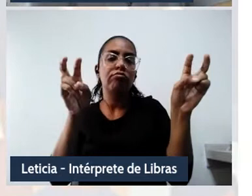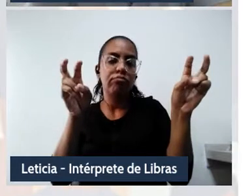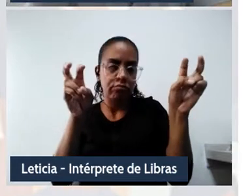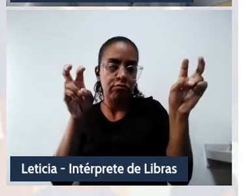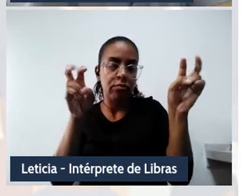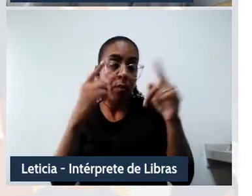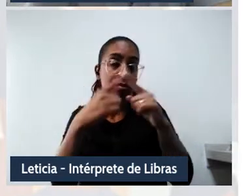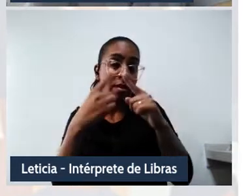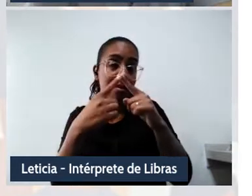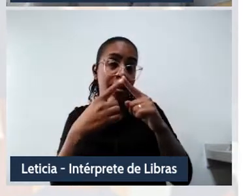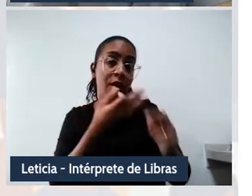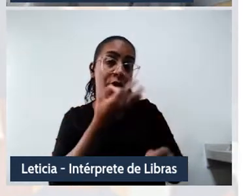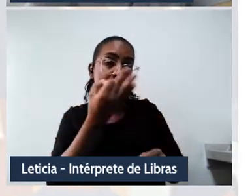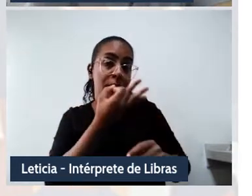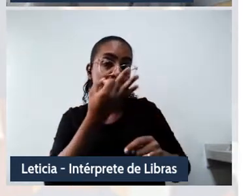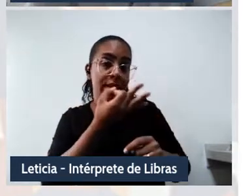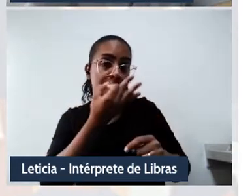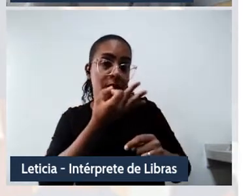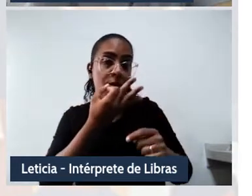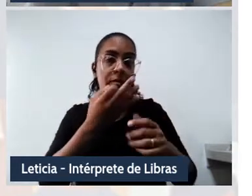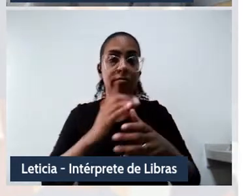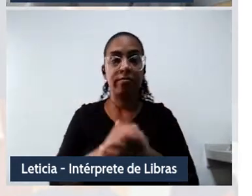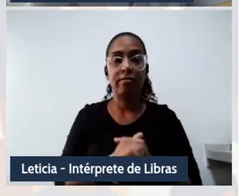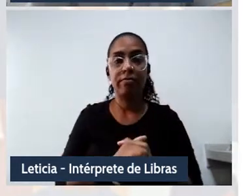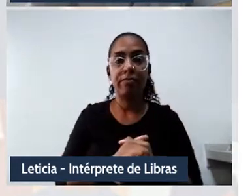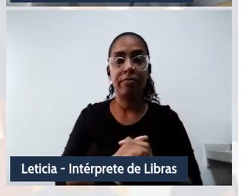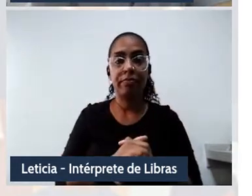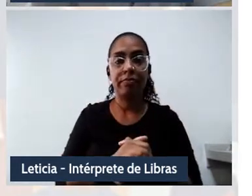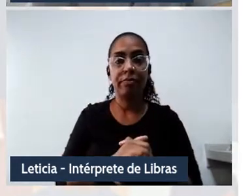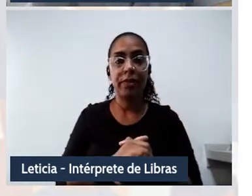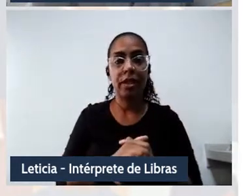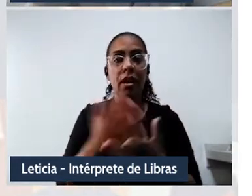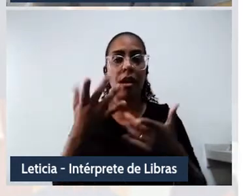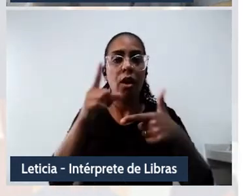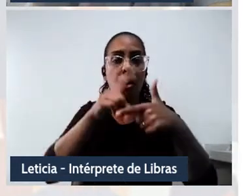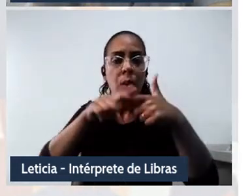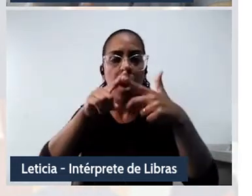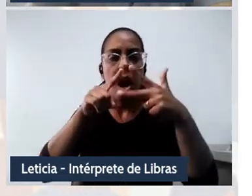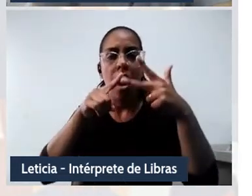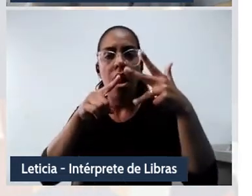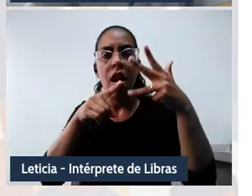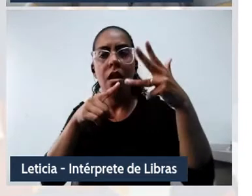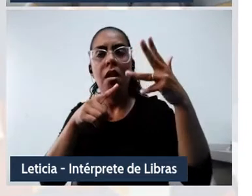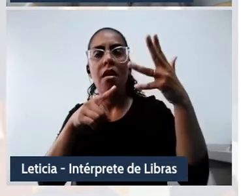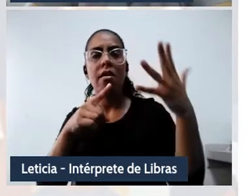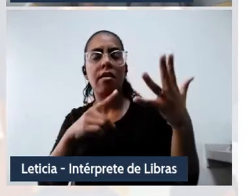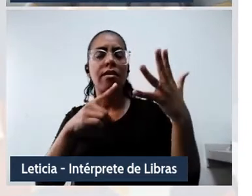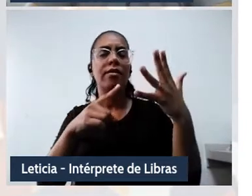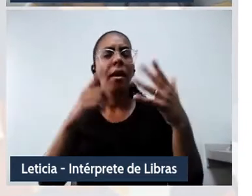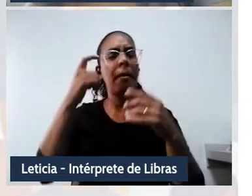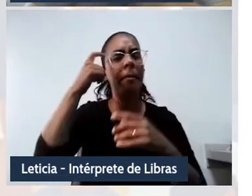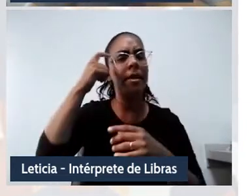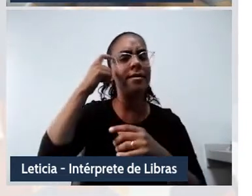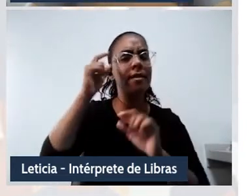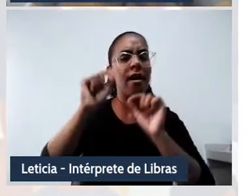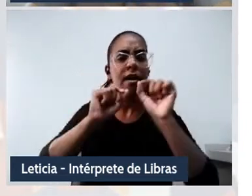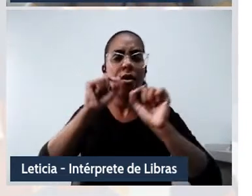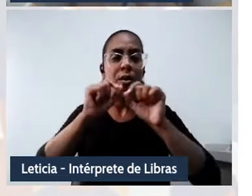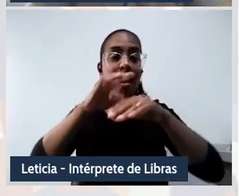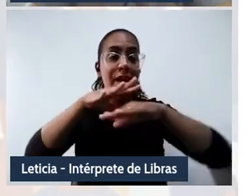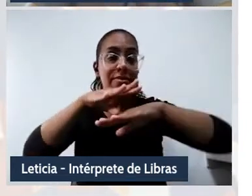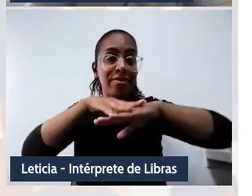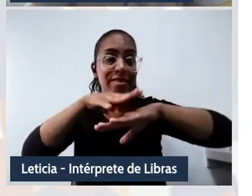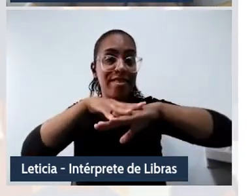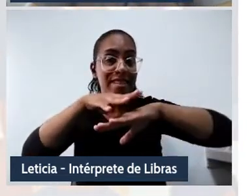coletores de dados tem levado a inúmeros problemas para além da profunda quantificação e matematização das